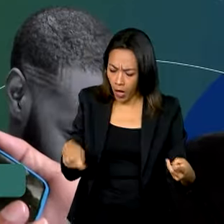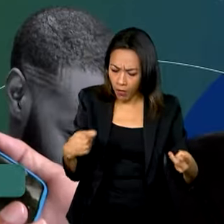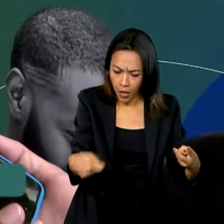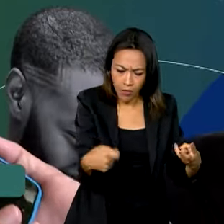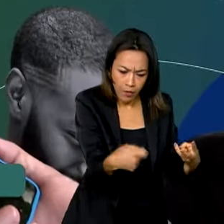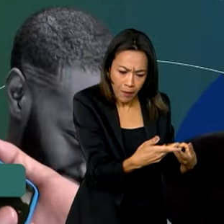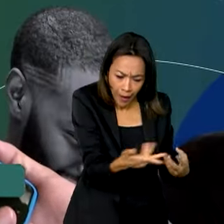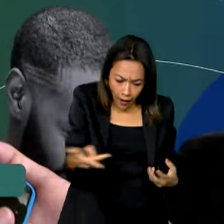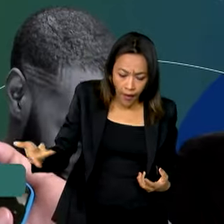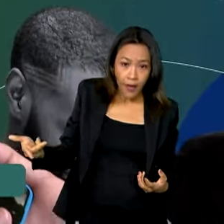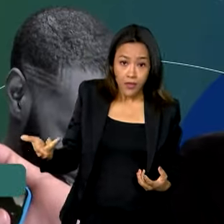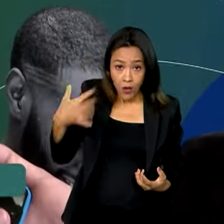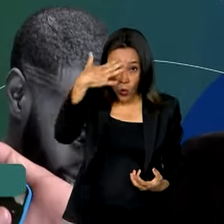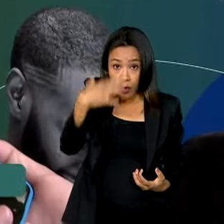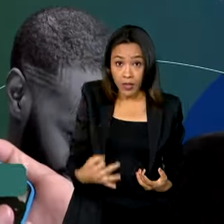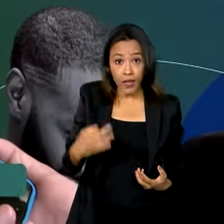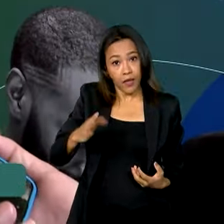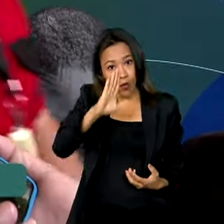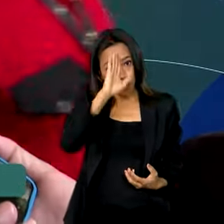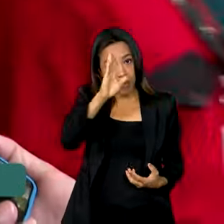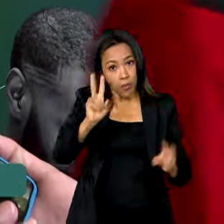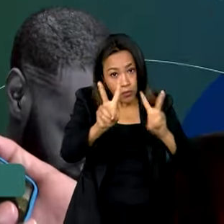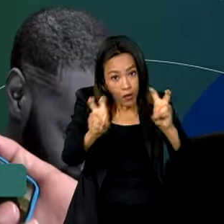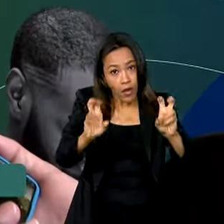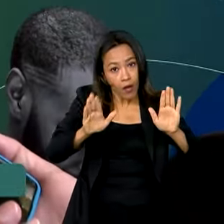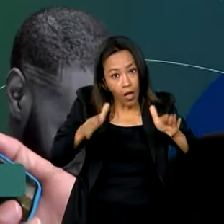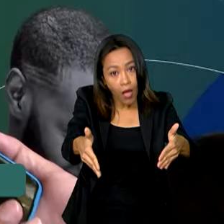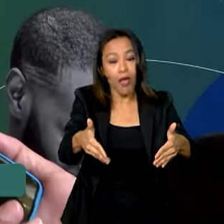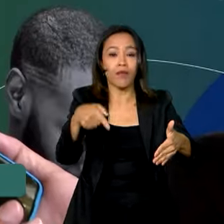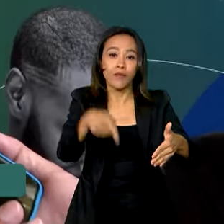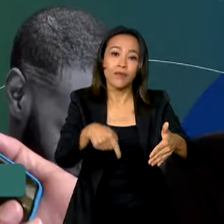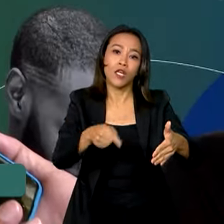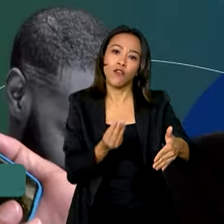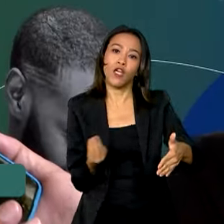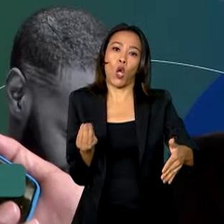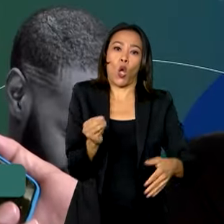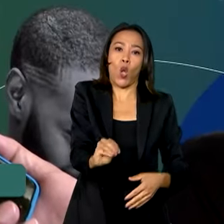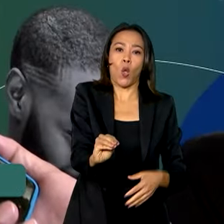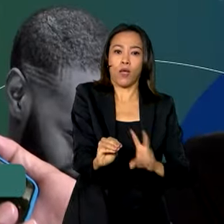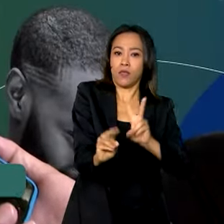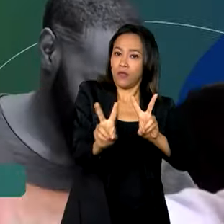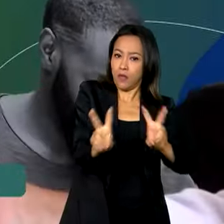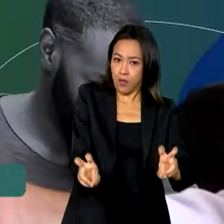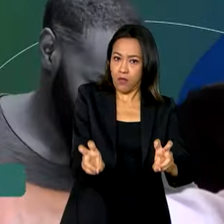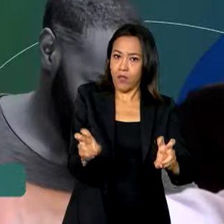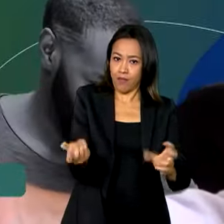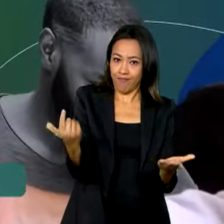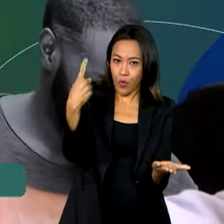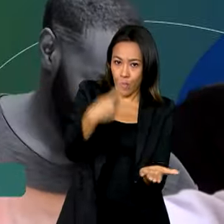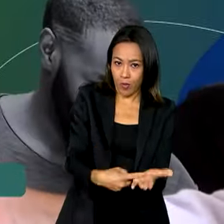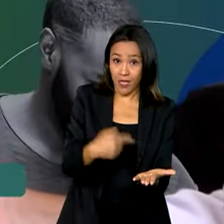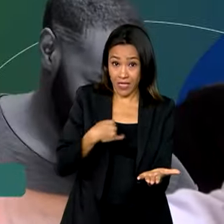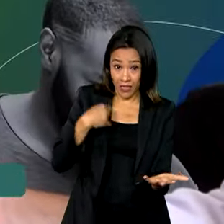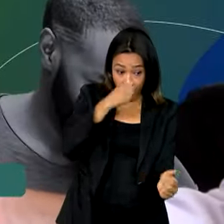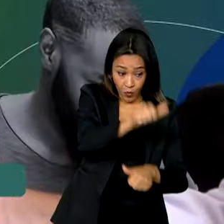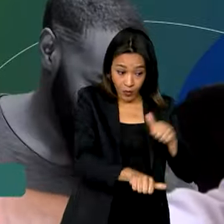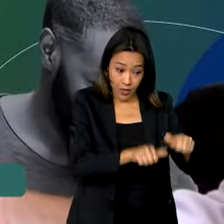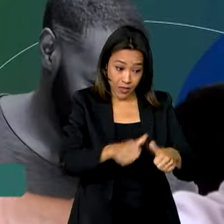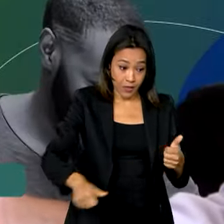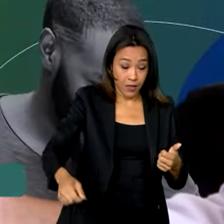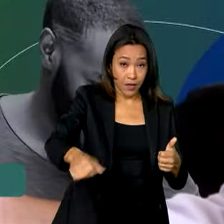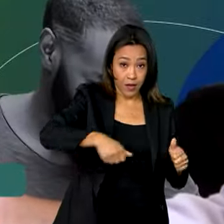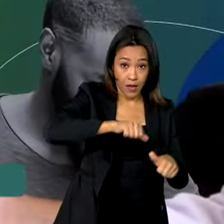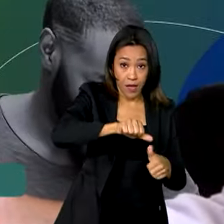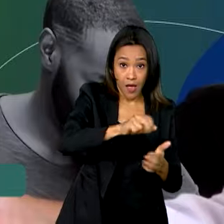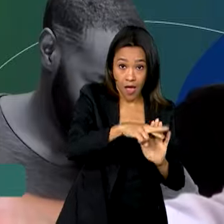entendem isso como agenda central, elas incorporam isso na agenda de desenvolvimento do país. Se a gente vai fazer uma reforma tributária, que ela seja uma